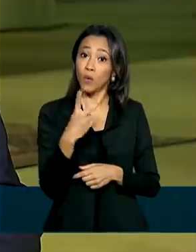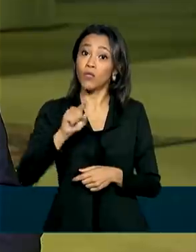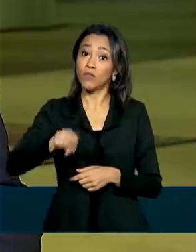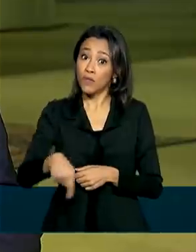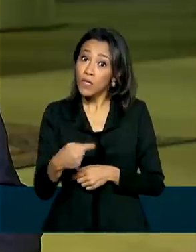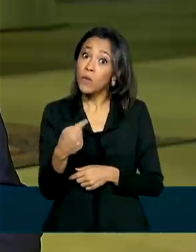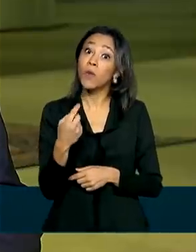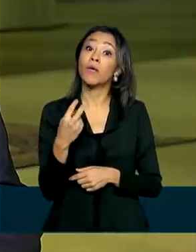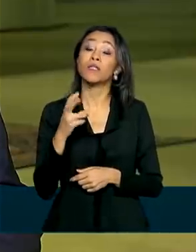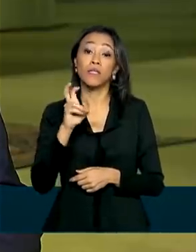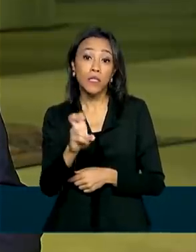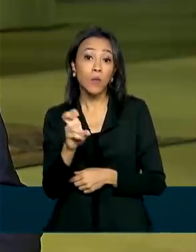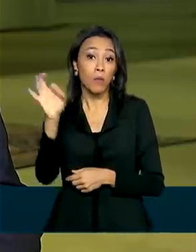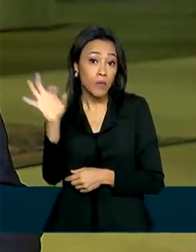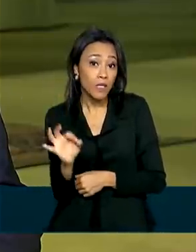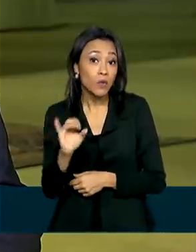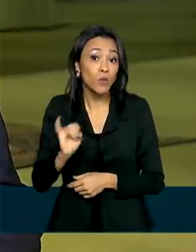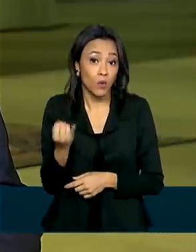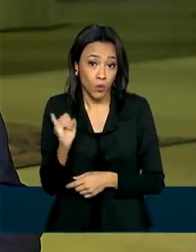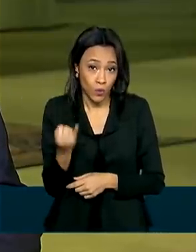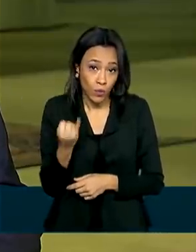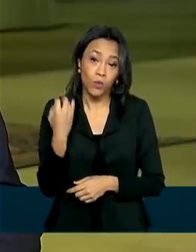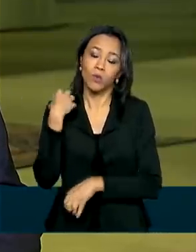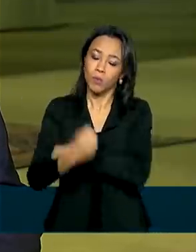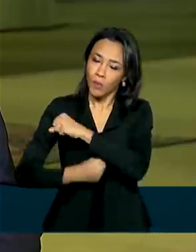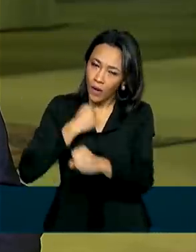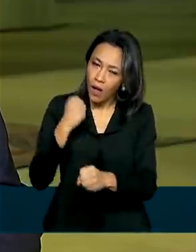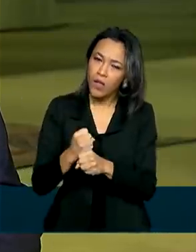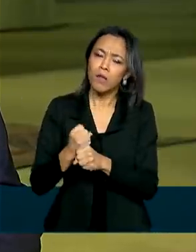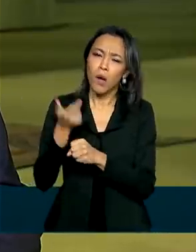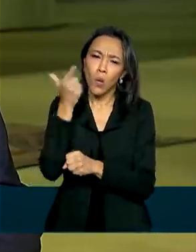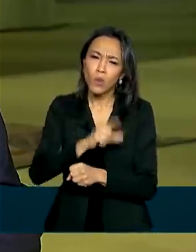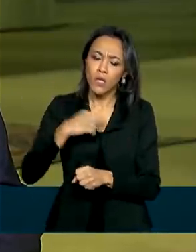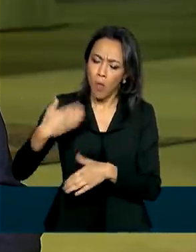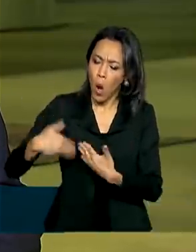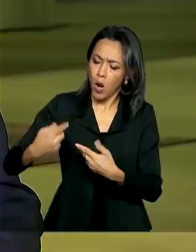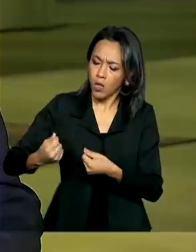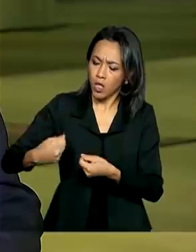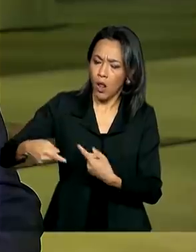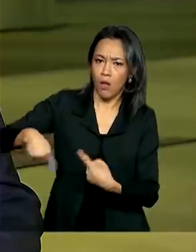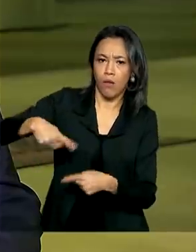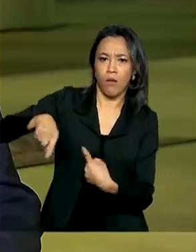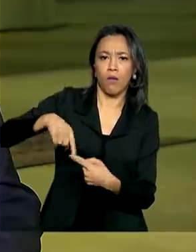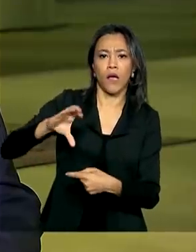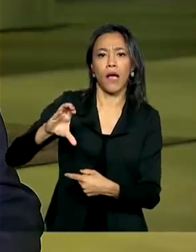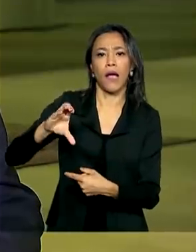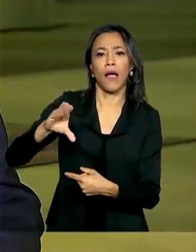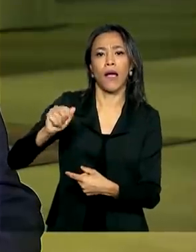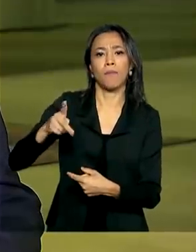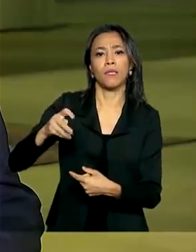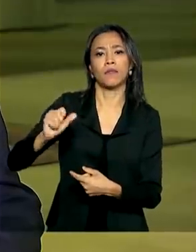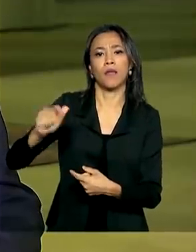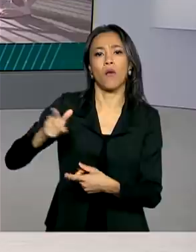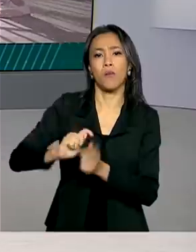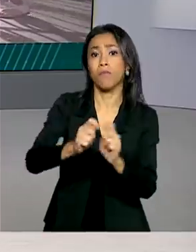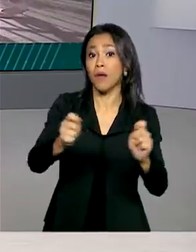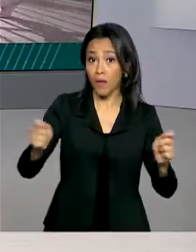de juros ao ano para financiar, sobretudo, capital de giro e pagamento de folha de funcionários.